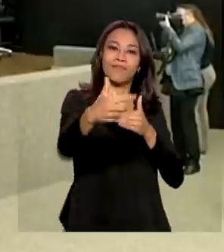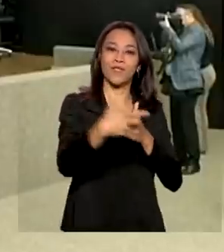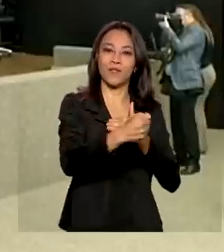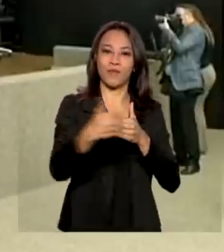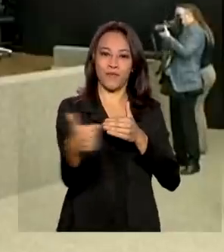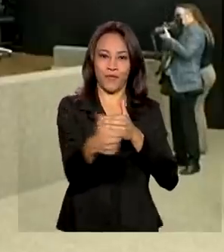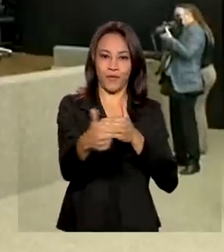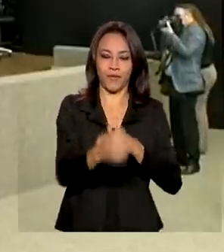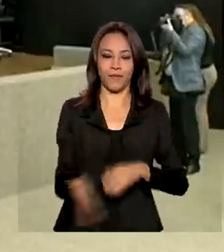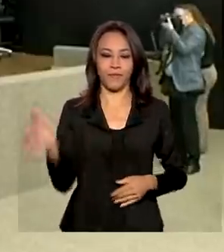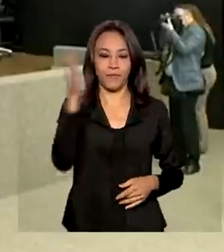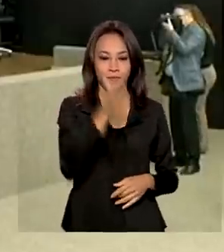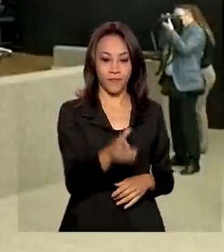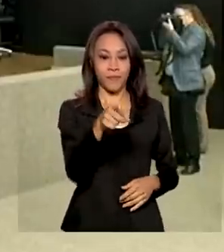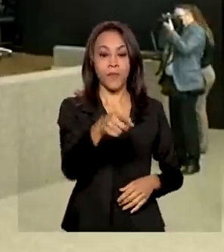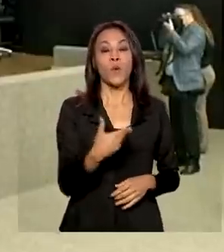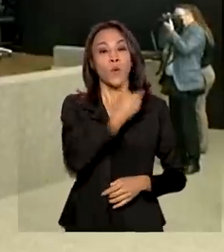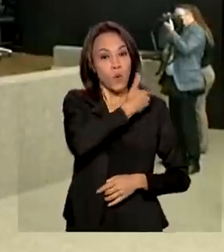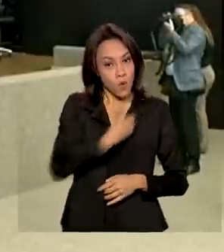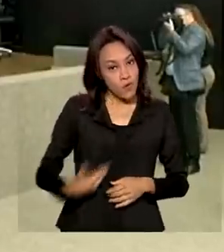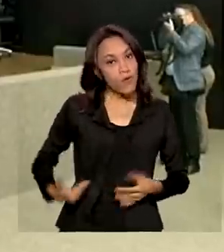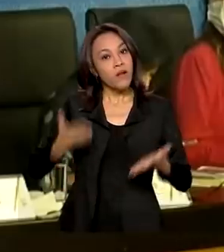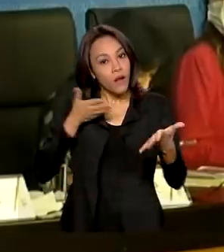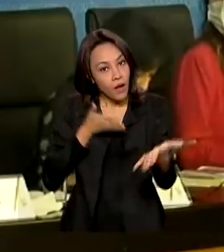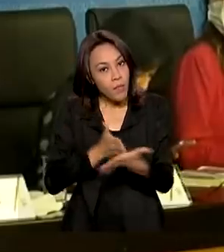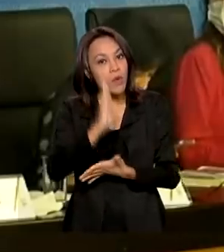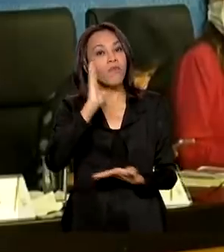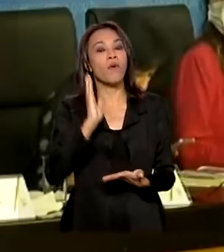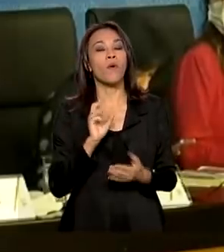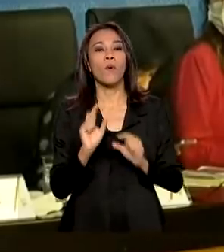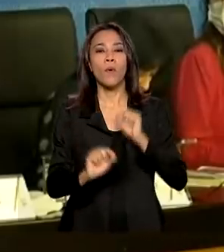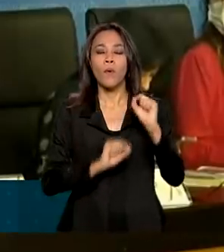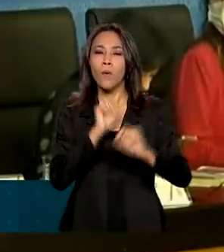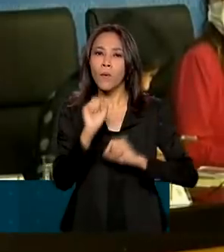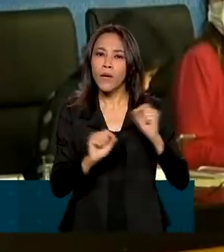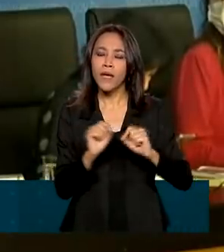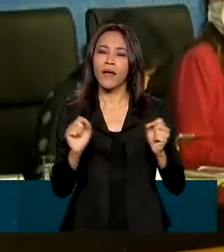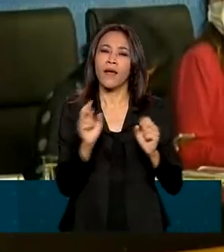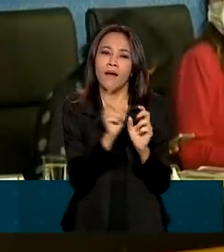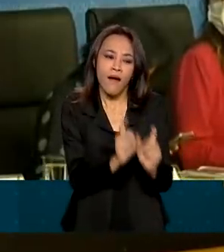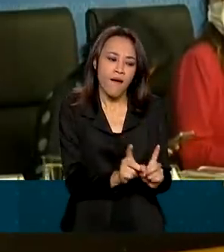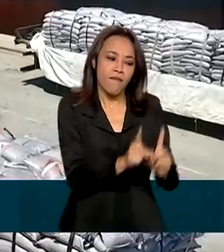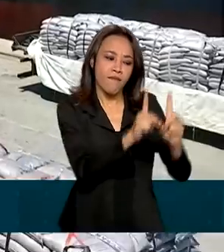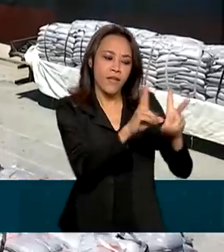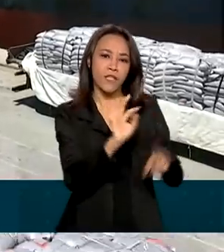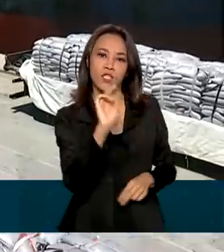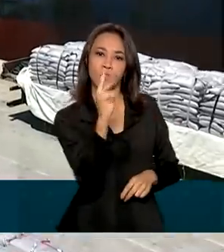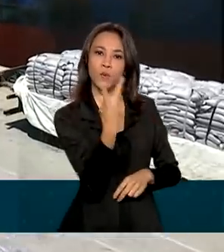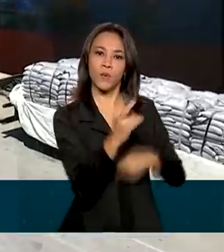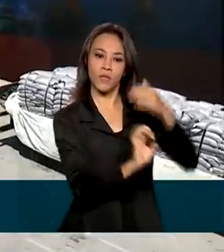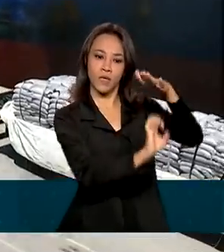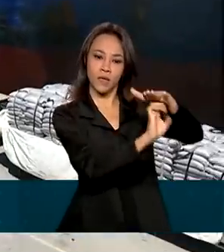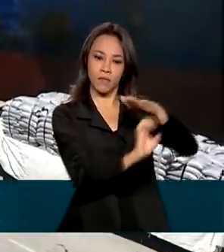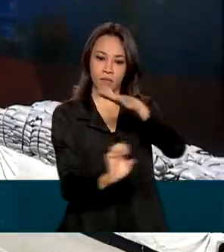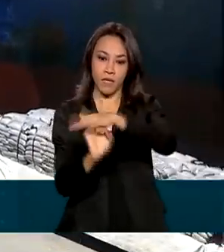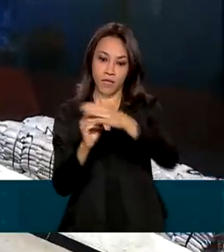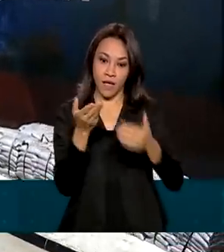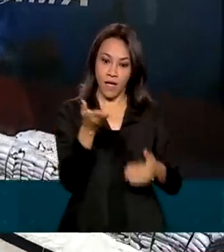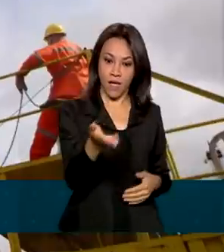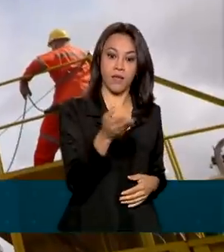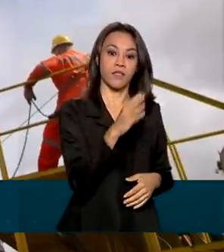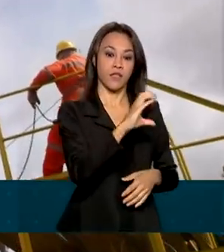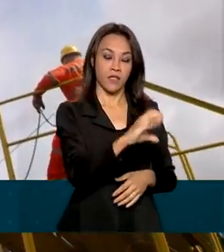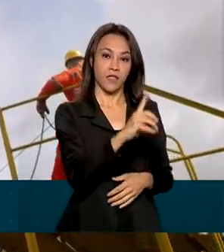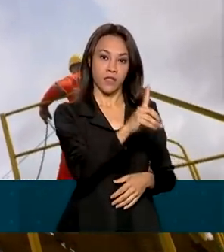O governo aprovou o modelo e as condições para a privatização de duas estatais, a Companhia Docas do Espírito